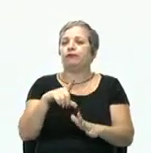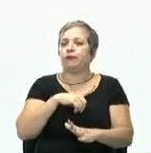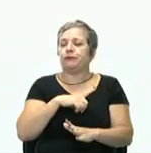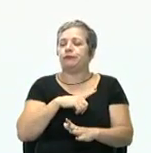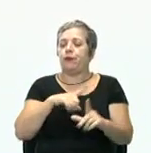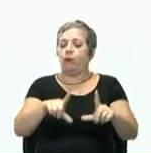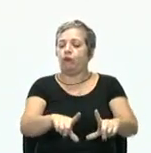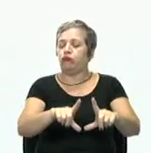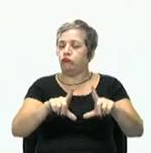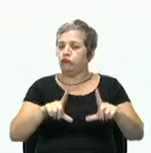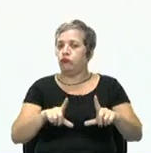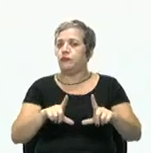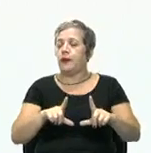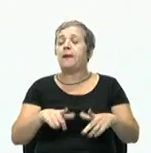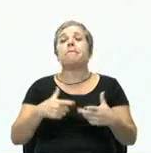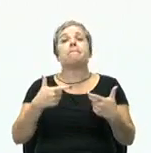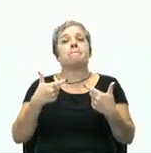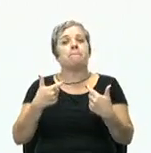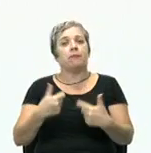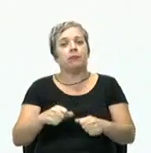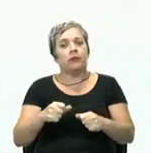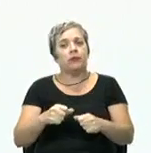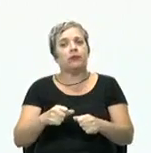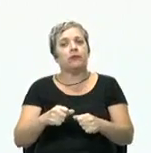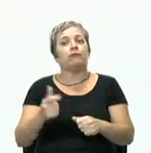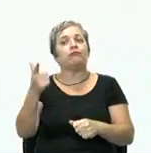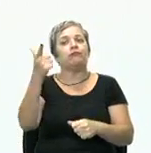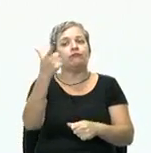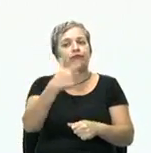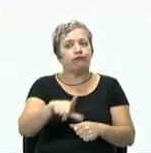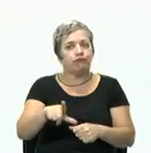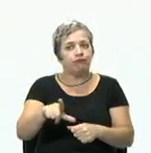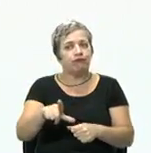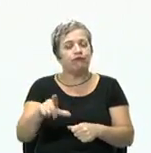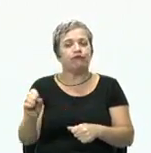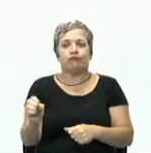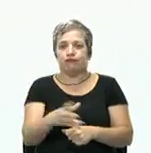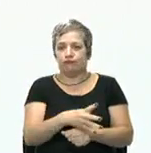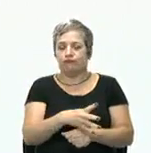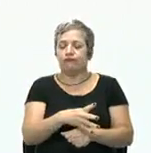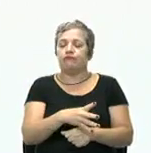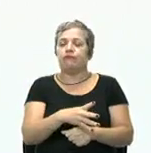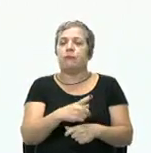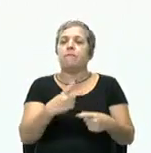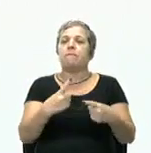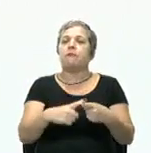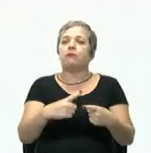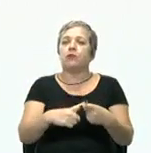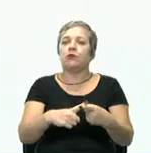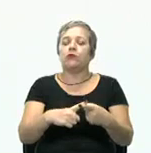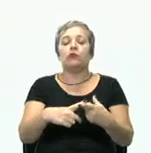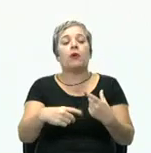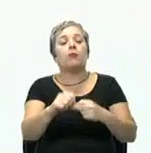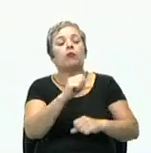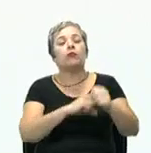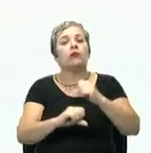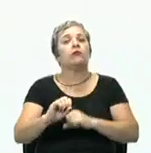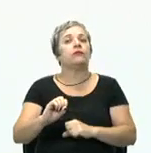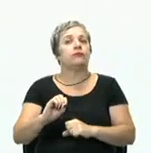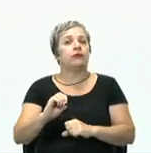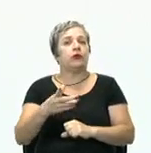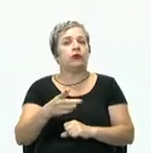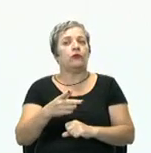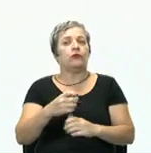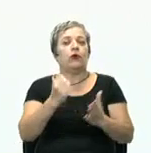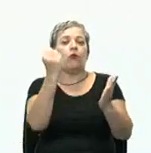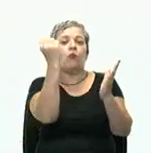avará. Que precisa ser atualizado em função de algumas alterações que ocorreram